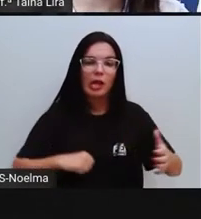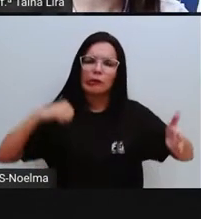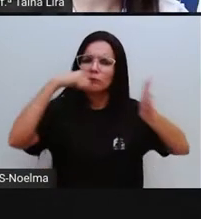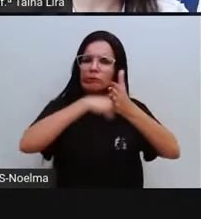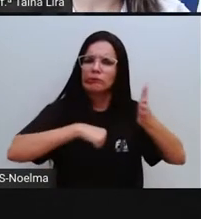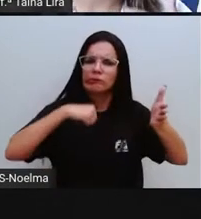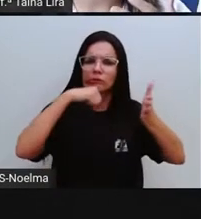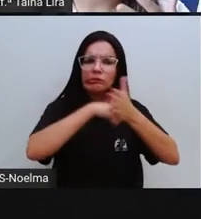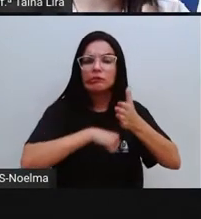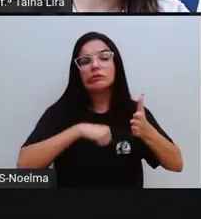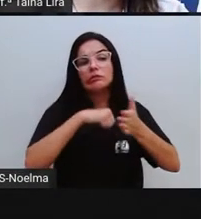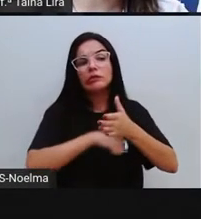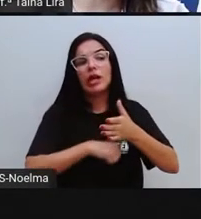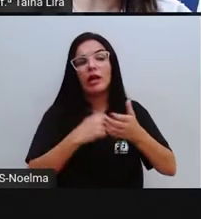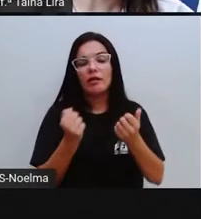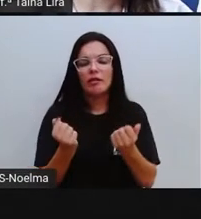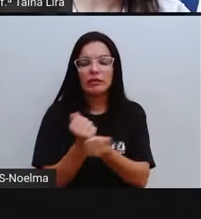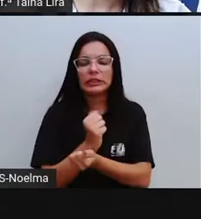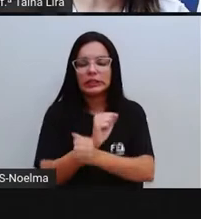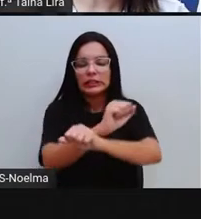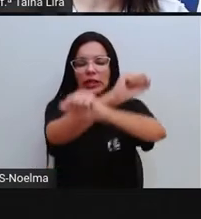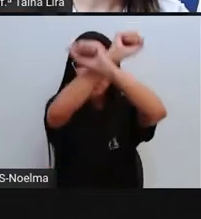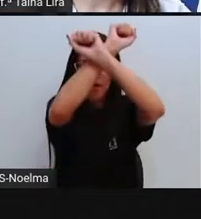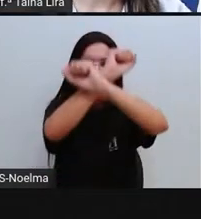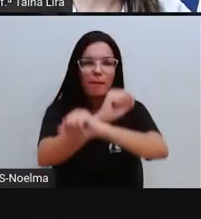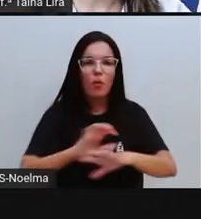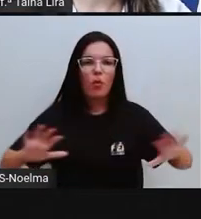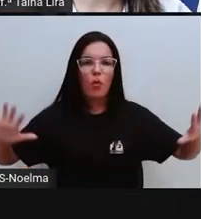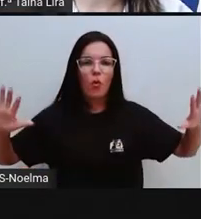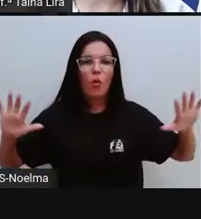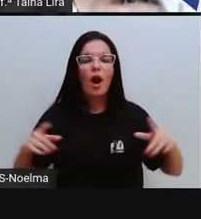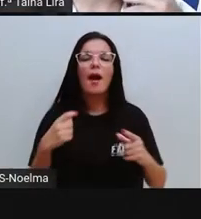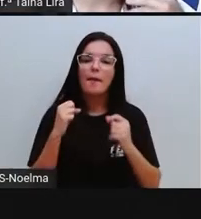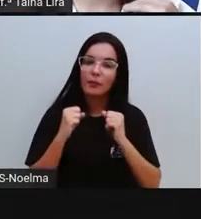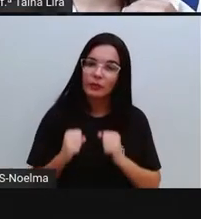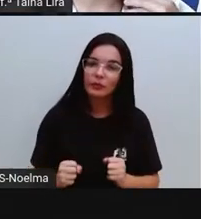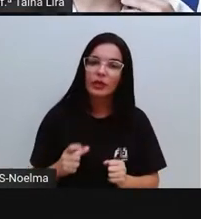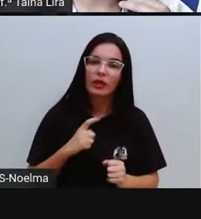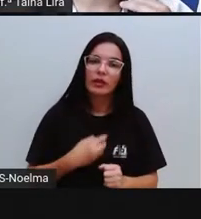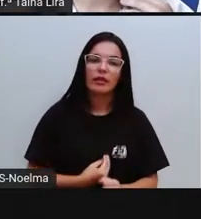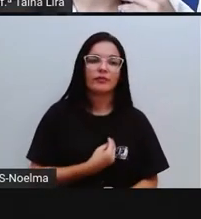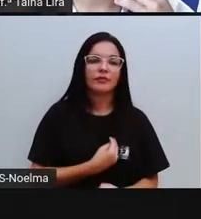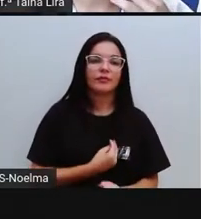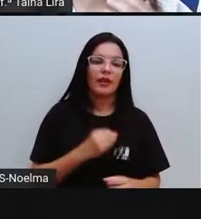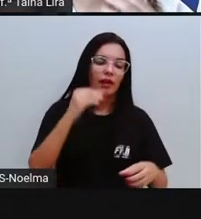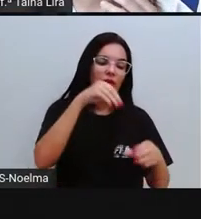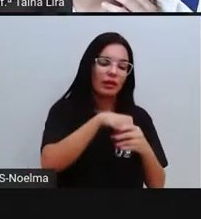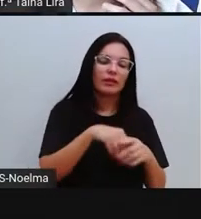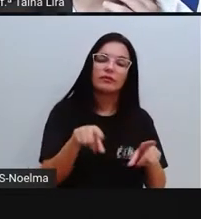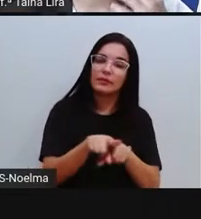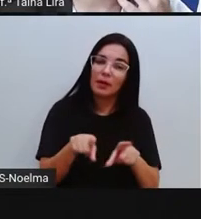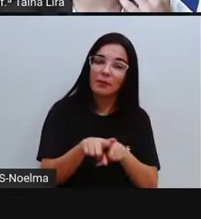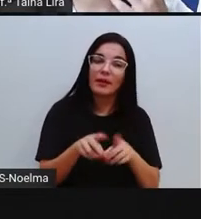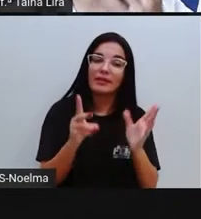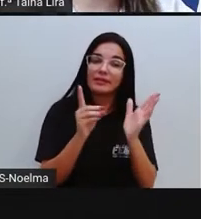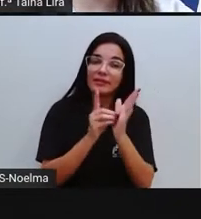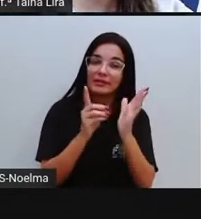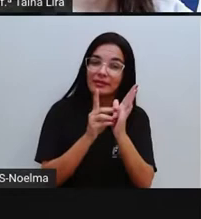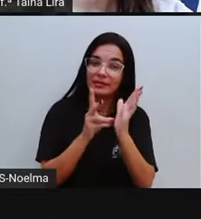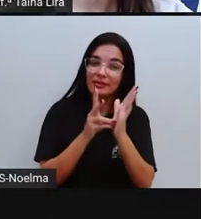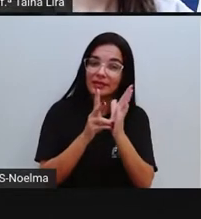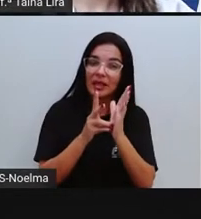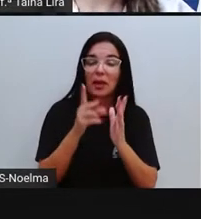fugiam da escravidão poderiam habitar. Inclusive, pessoas até mesmo consideradas ali como